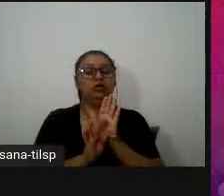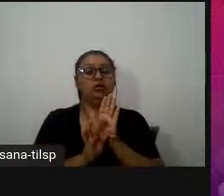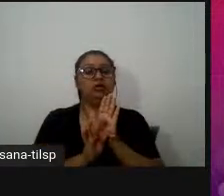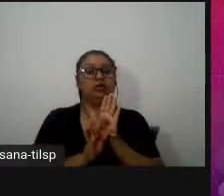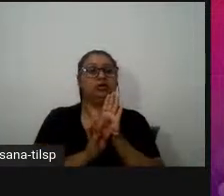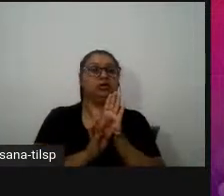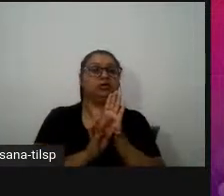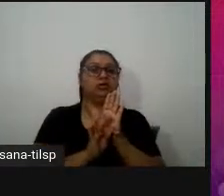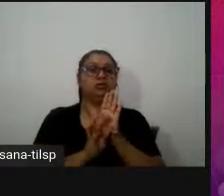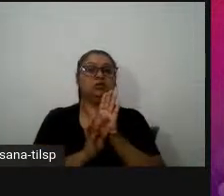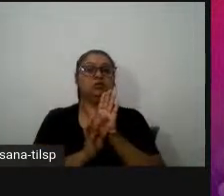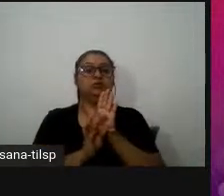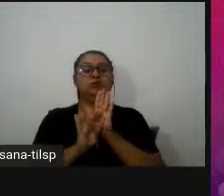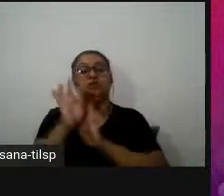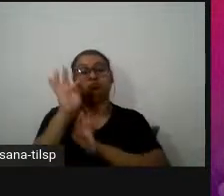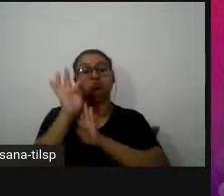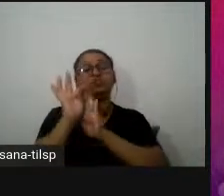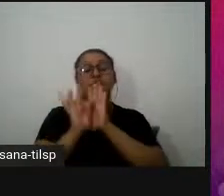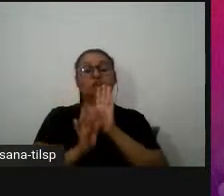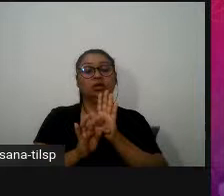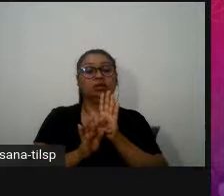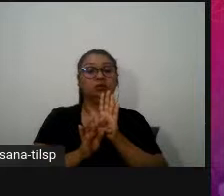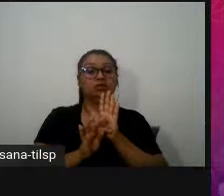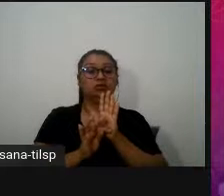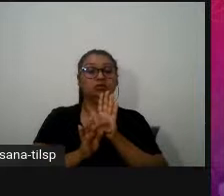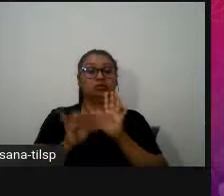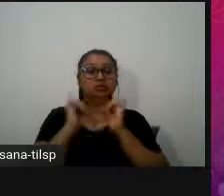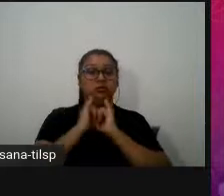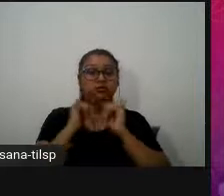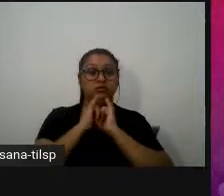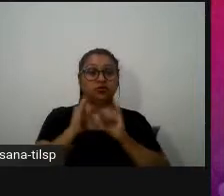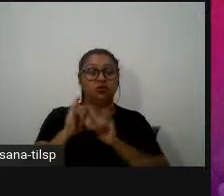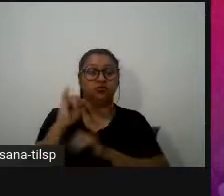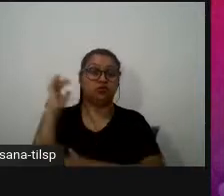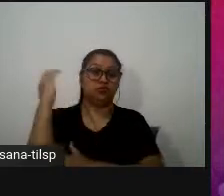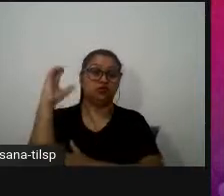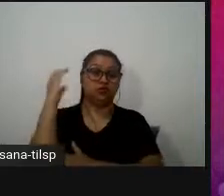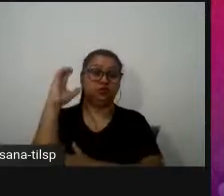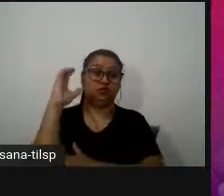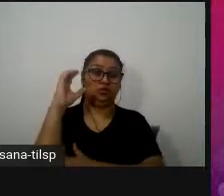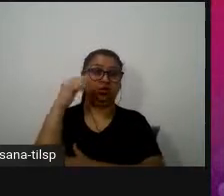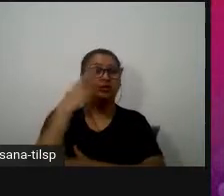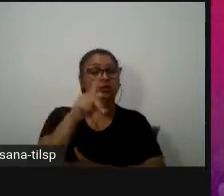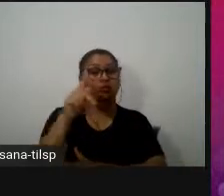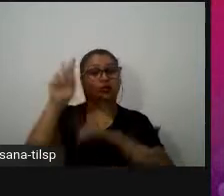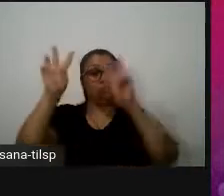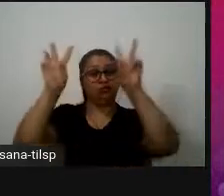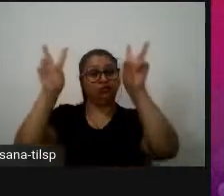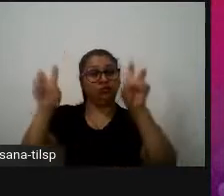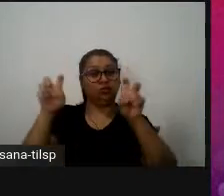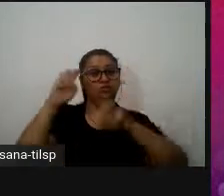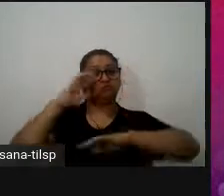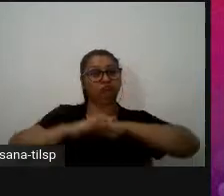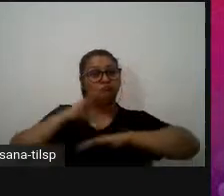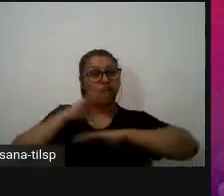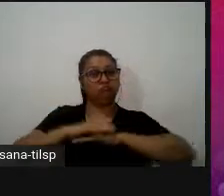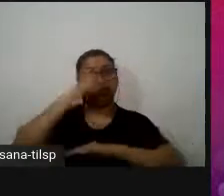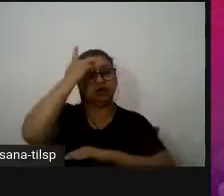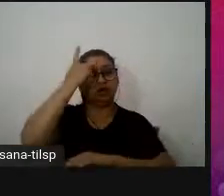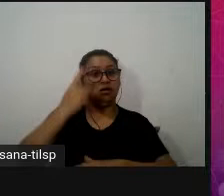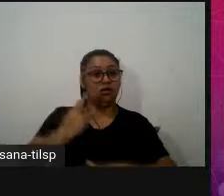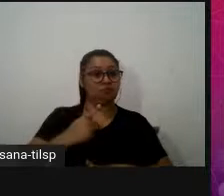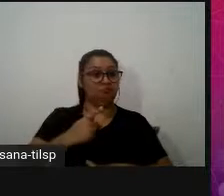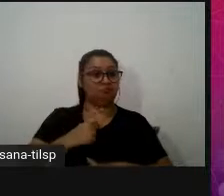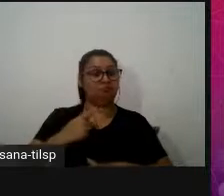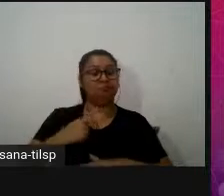de um texto mesmo que divulga ciência então rediz o teu texto então aqui é um trabalho individual tendo como referência